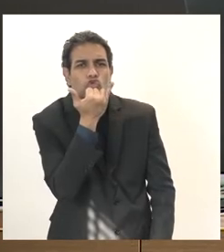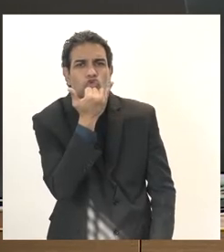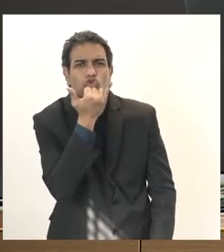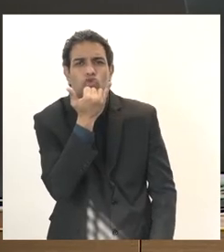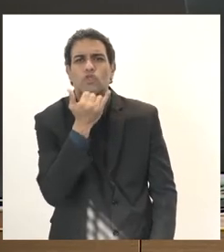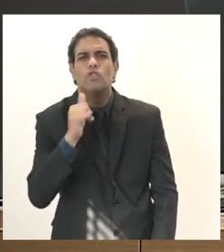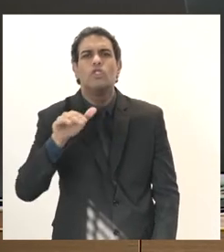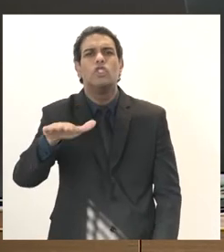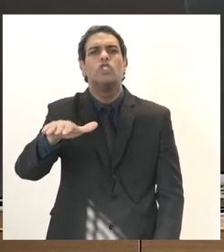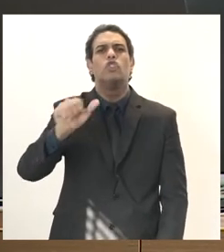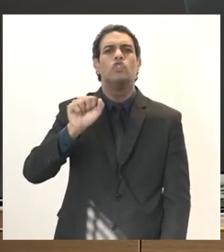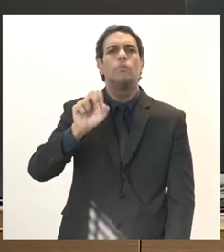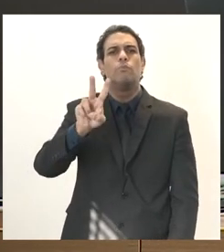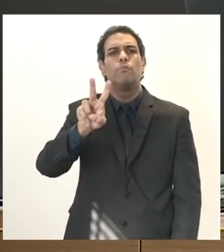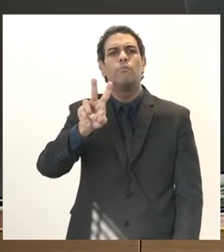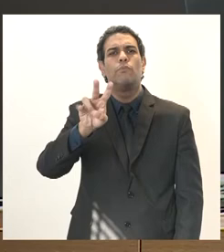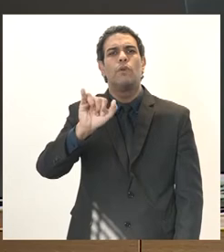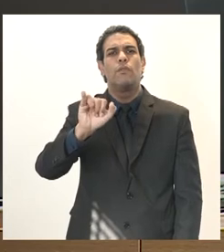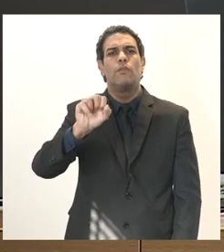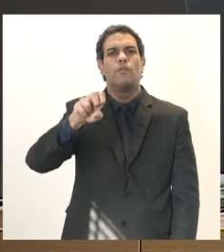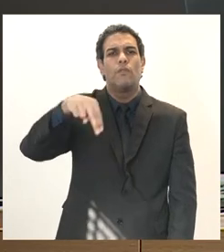Vinícius Studart está ouvindo